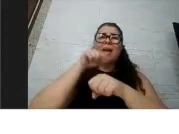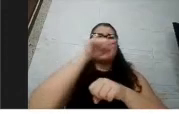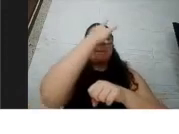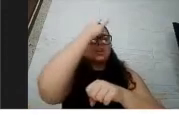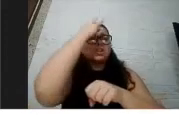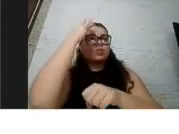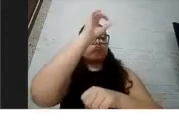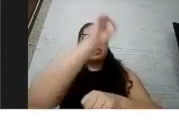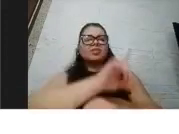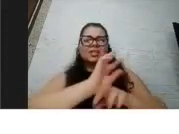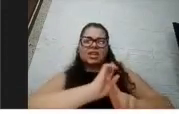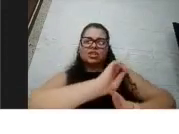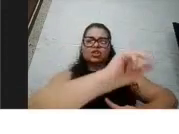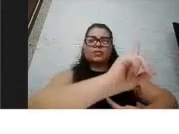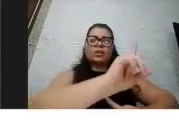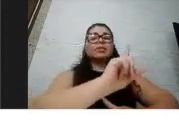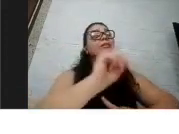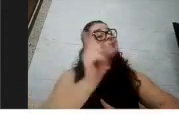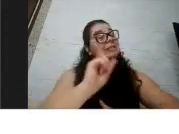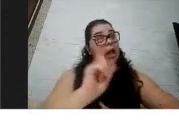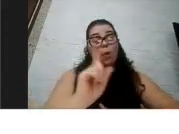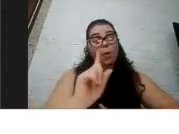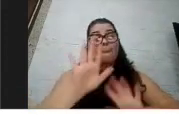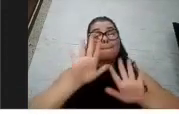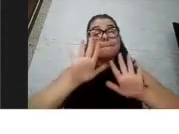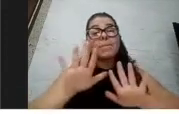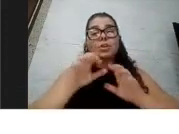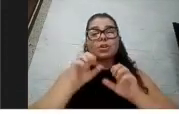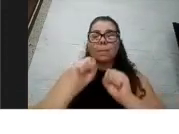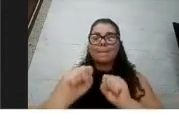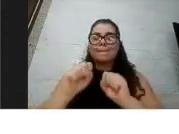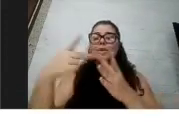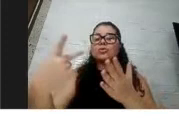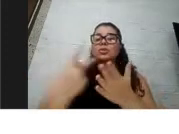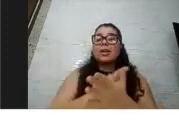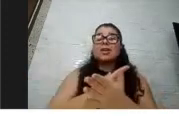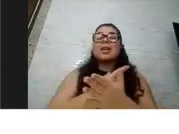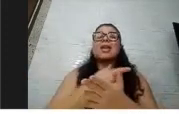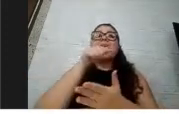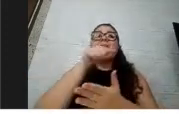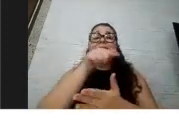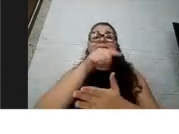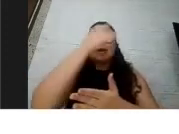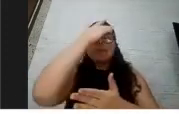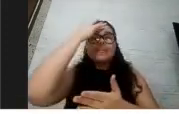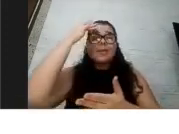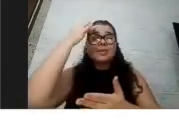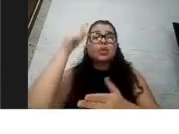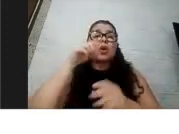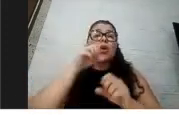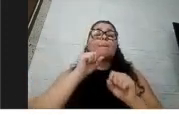Não é diferente, mas pode acontecer uma maior vulnerabilidade nessa questão da